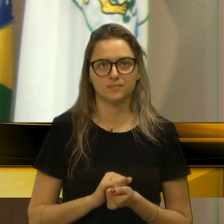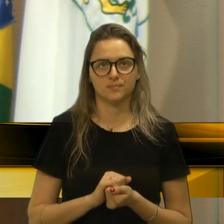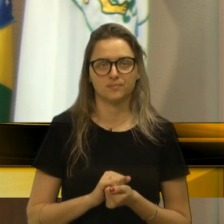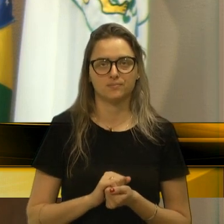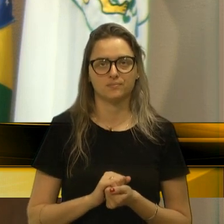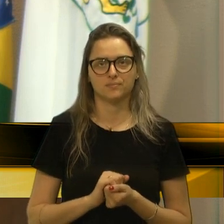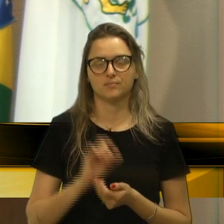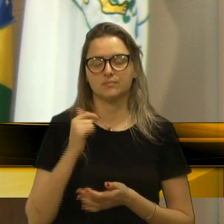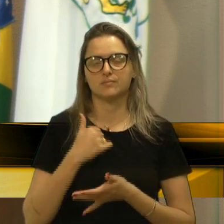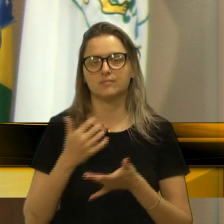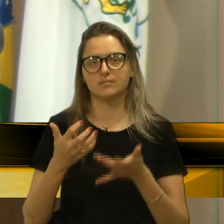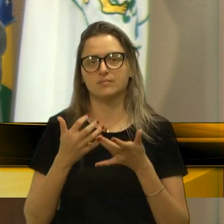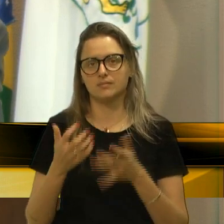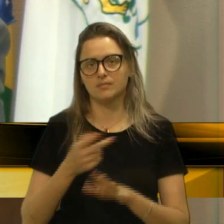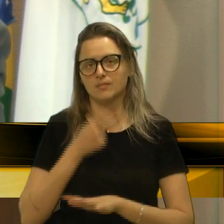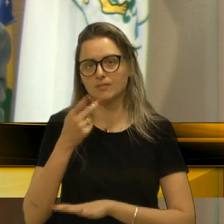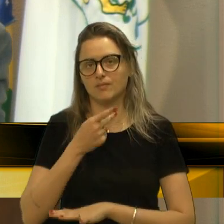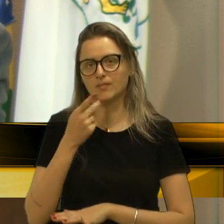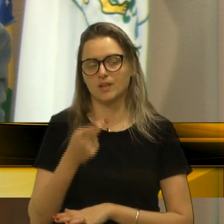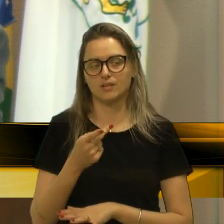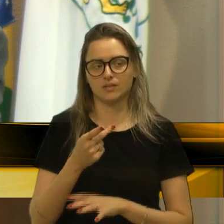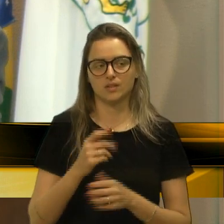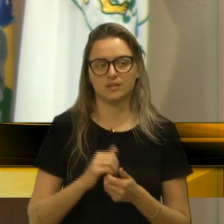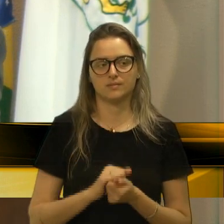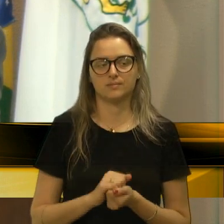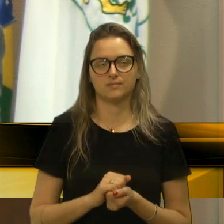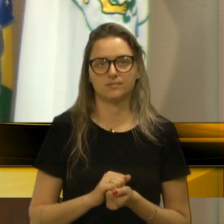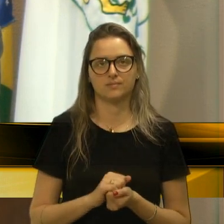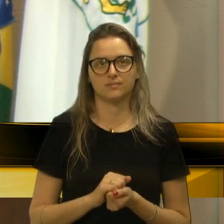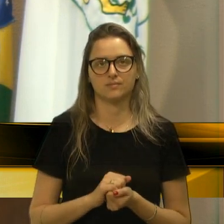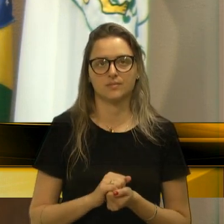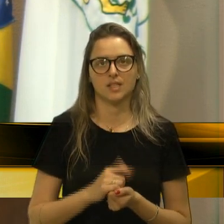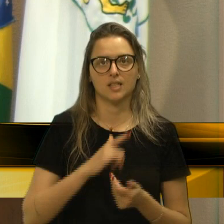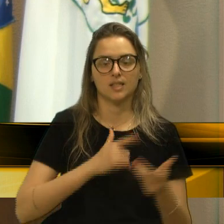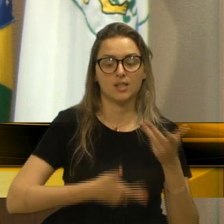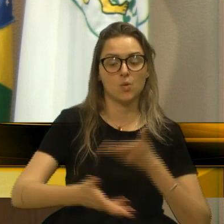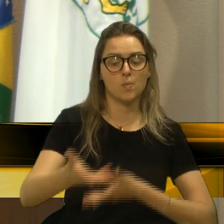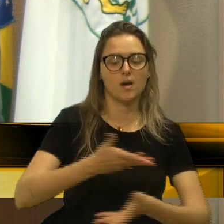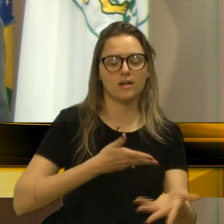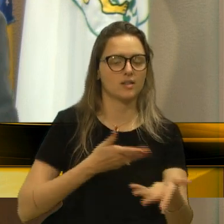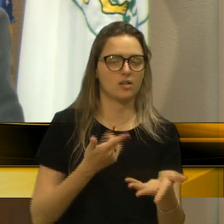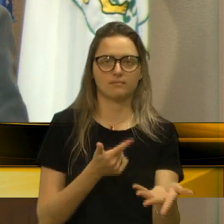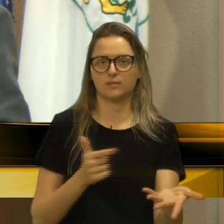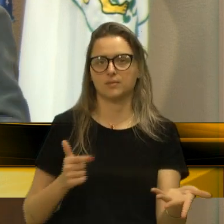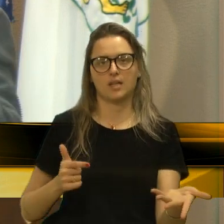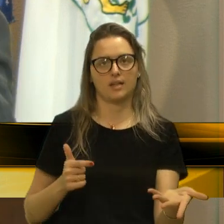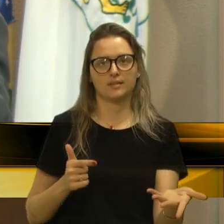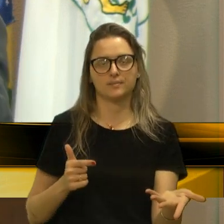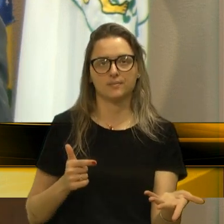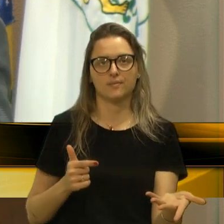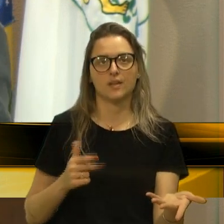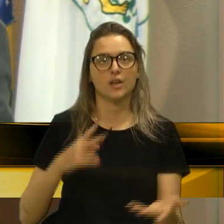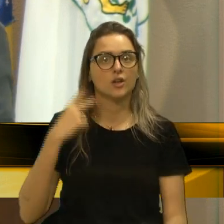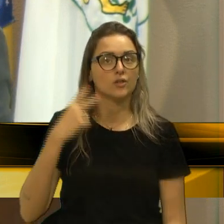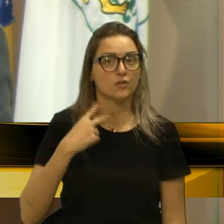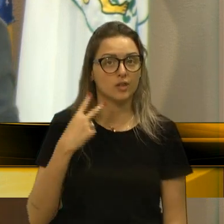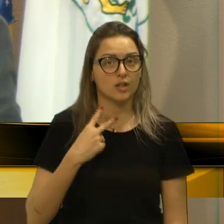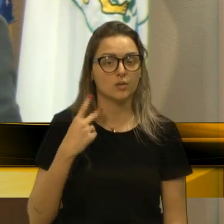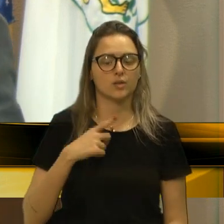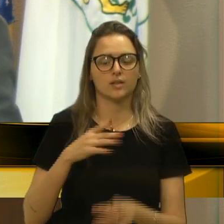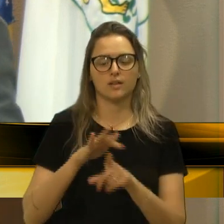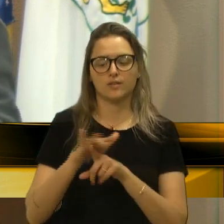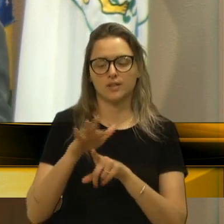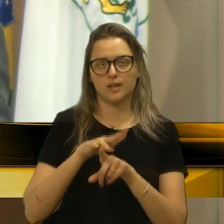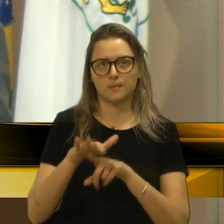Então, quero dizer que não existe, nunca existiu Toma Lá, Dacá. Os vereadores que tiveram demandas